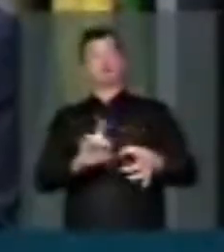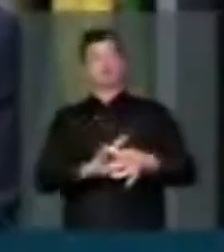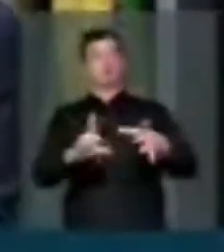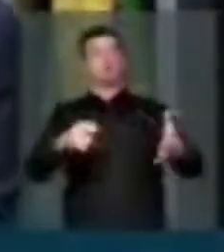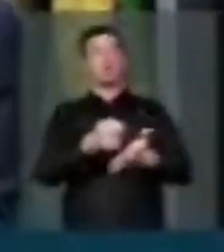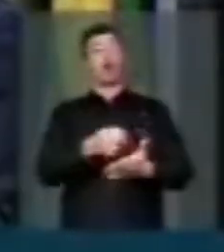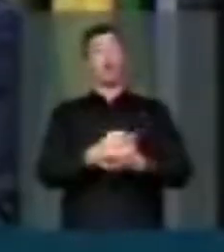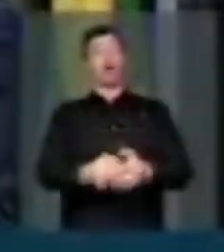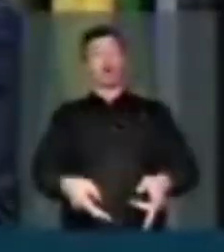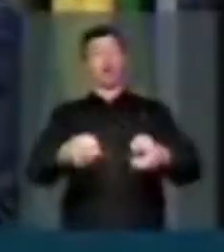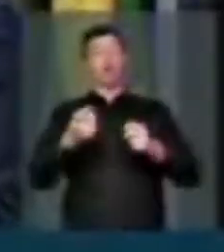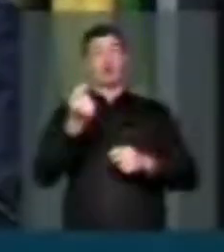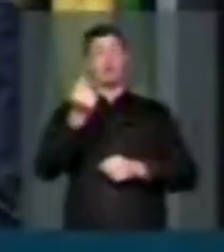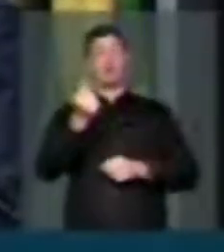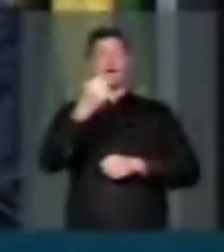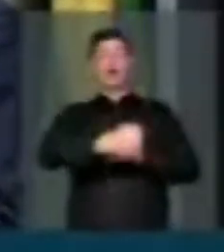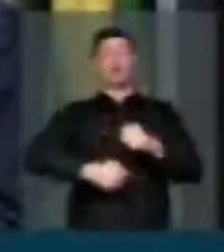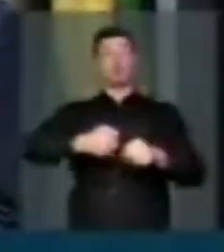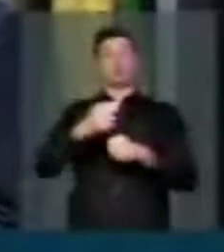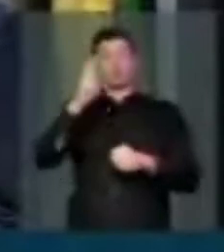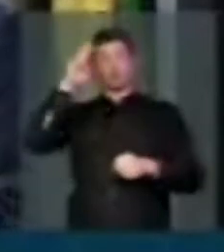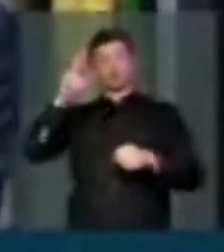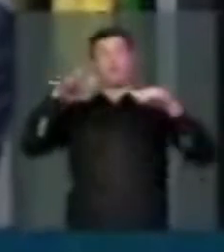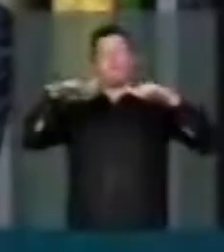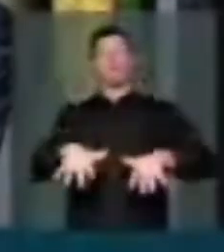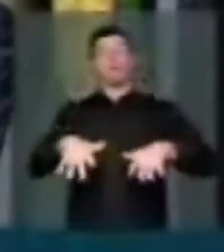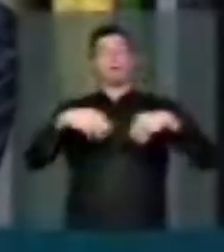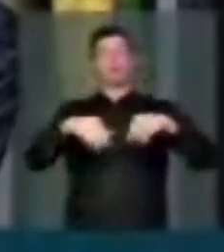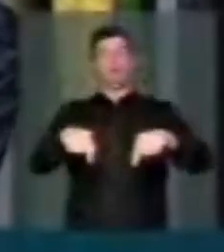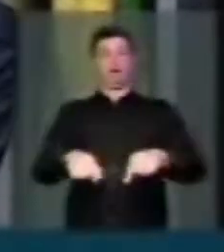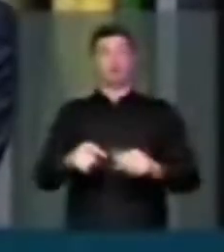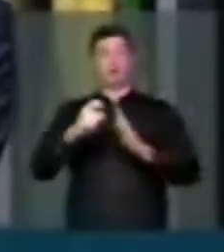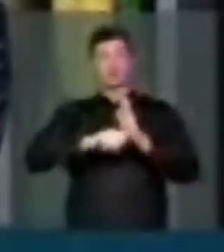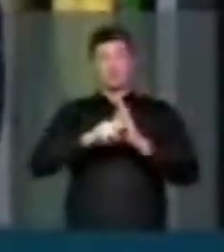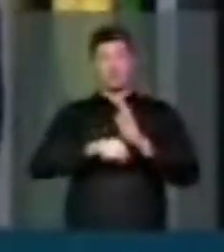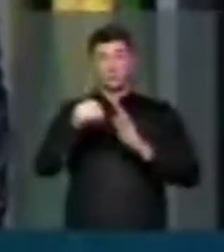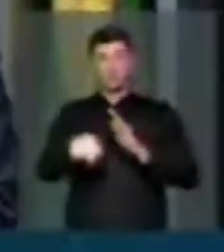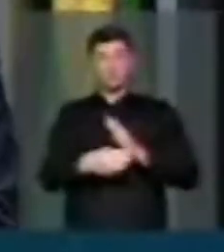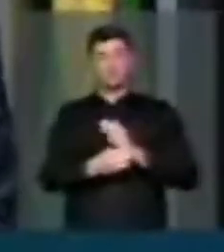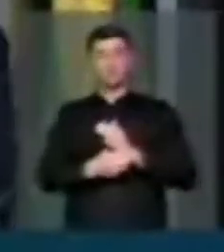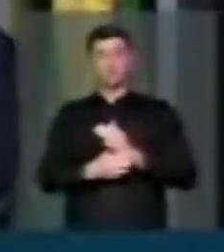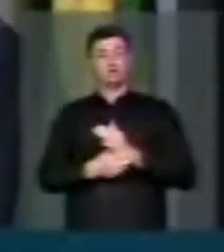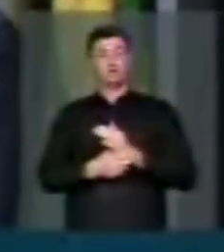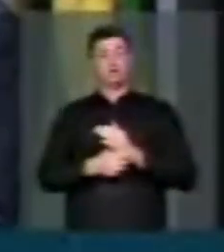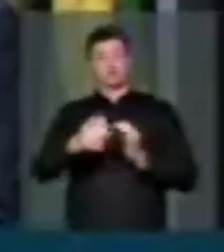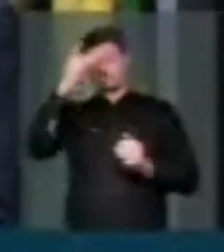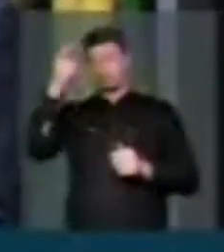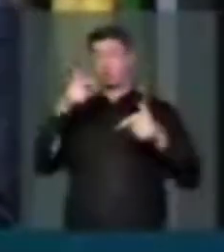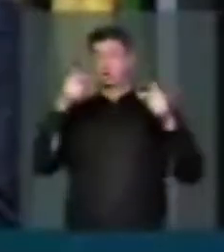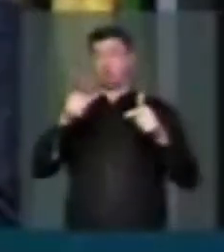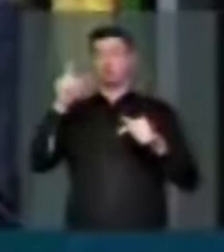a cobrar taxas anuais do proprietário pela ocupação. Este imposto é considerado pelos críticos